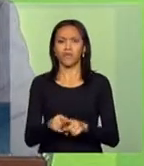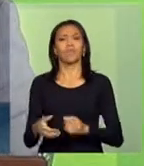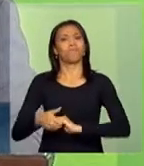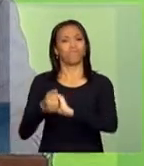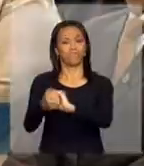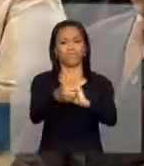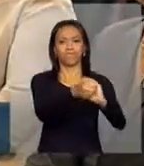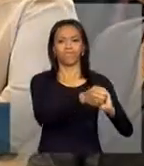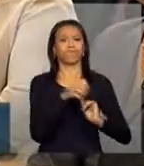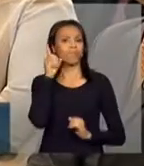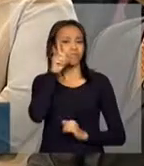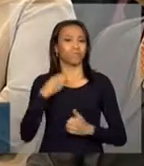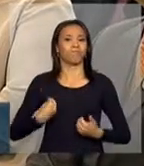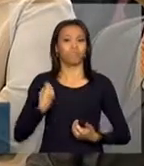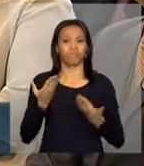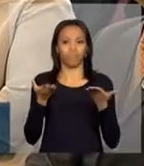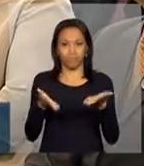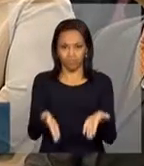presentes,